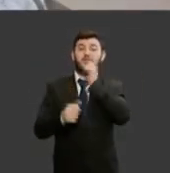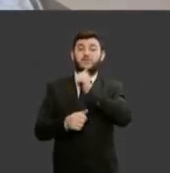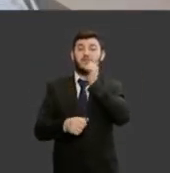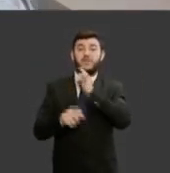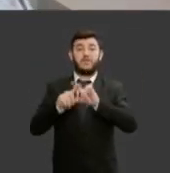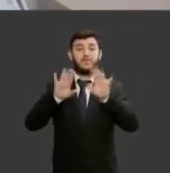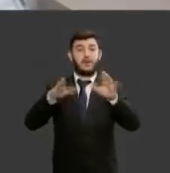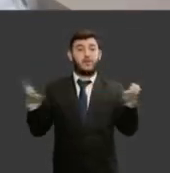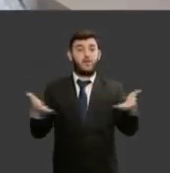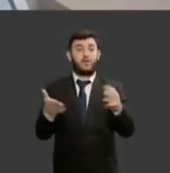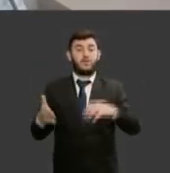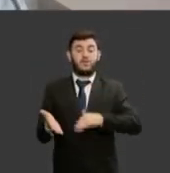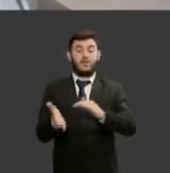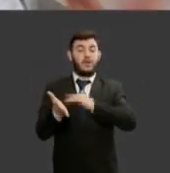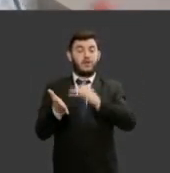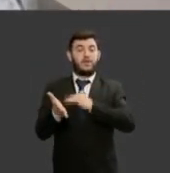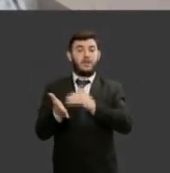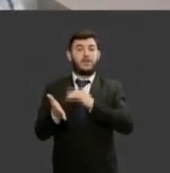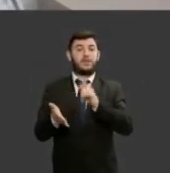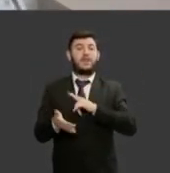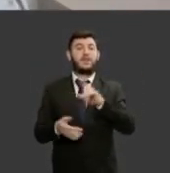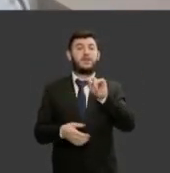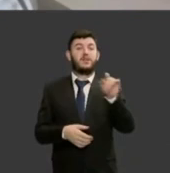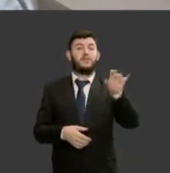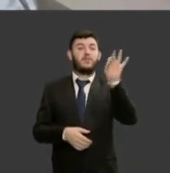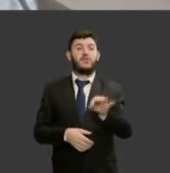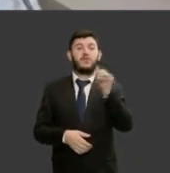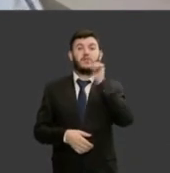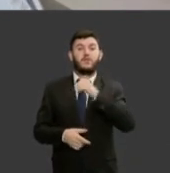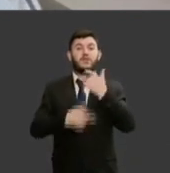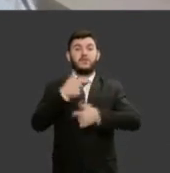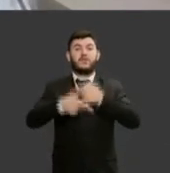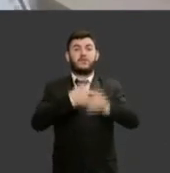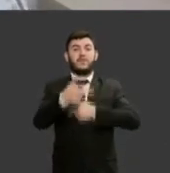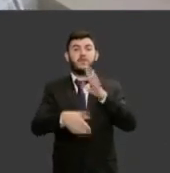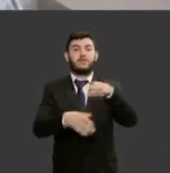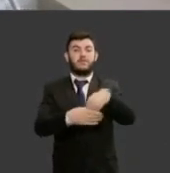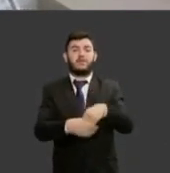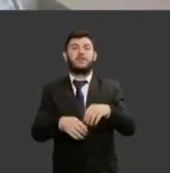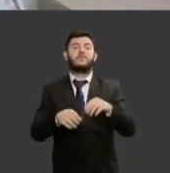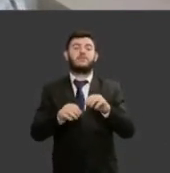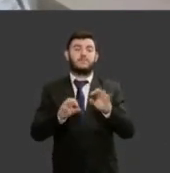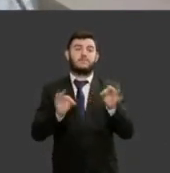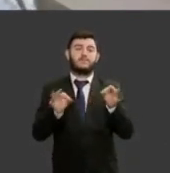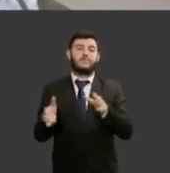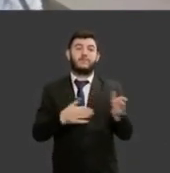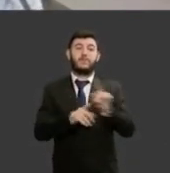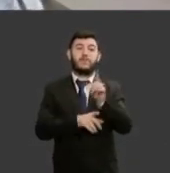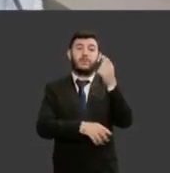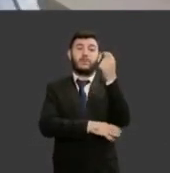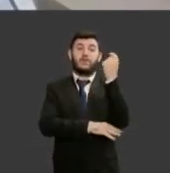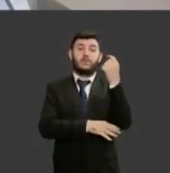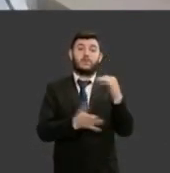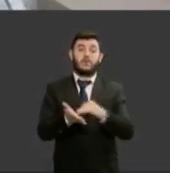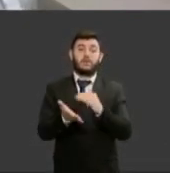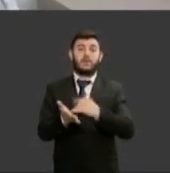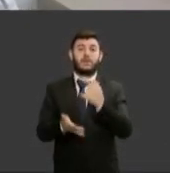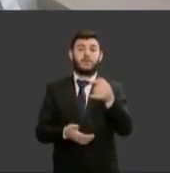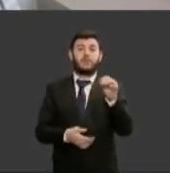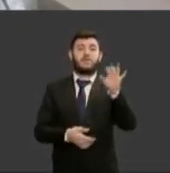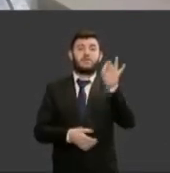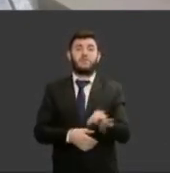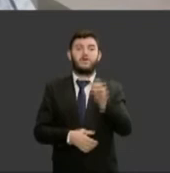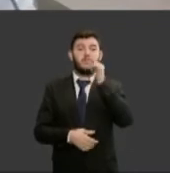composto por mulheres ele é um gabinete 100% composto de mulheres o meu gabinete do Rio Grande do Sul ele é 70%